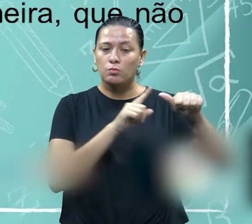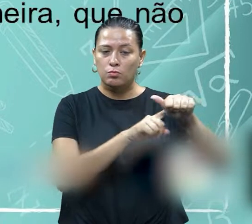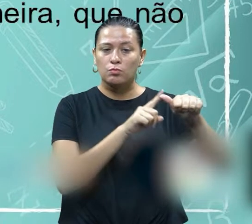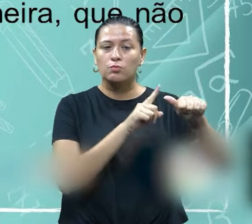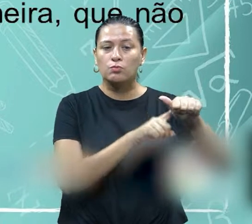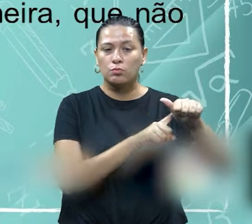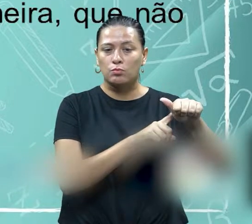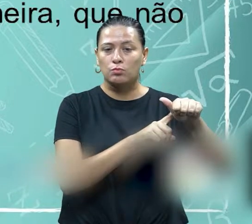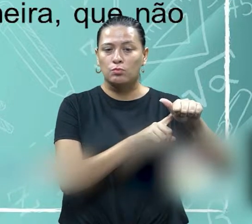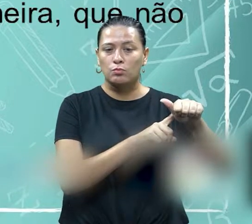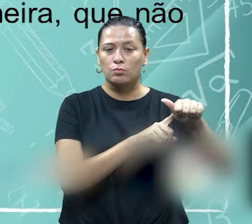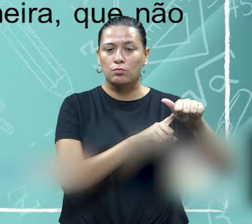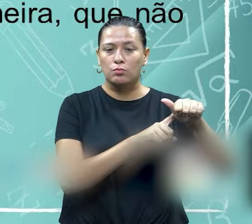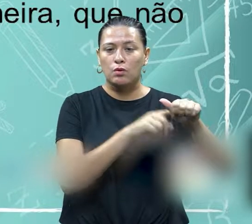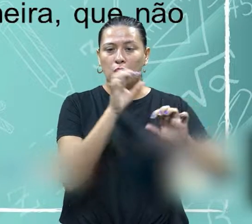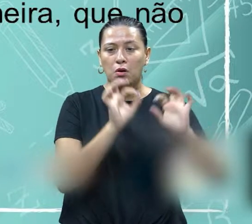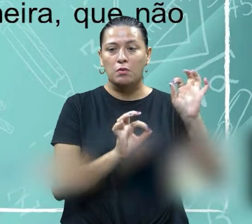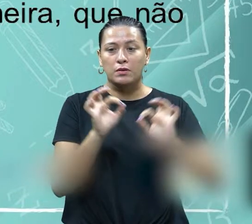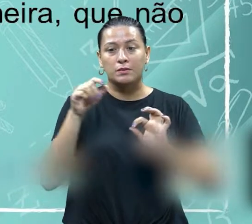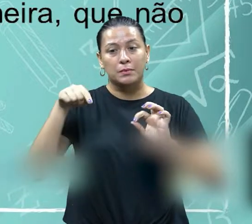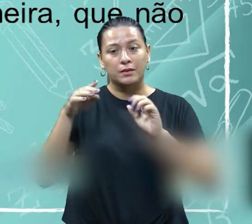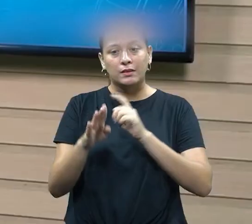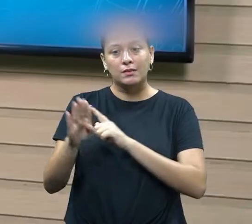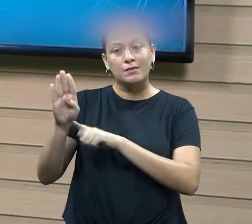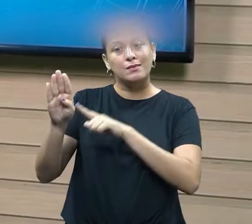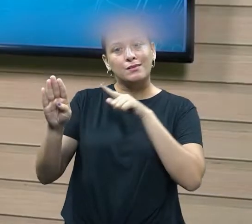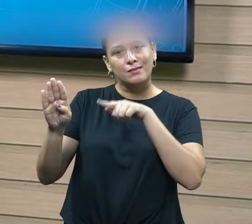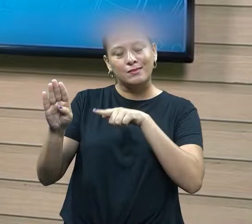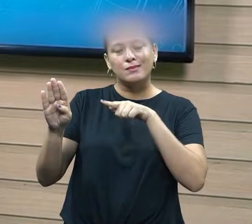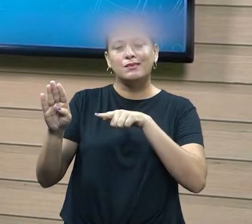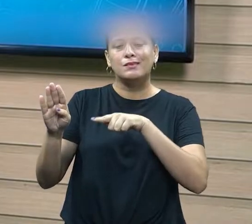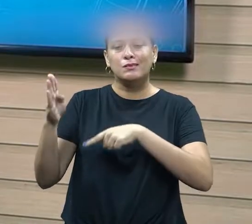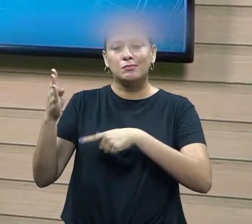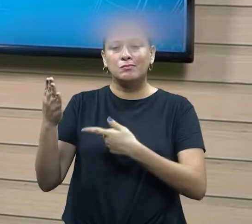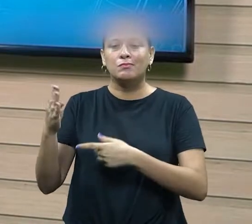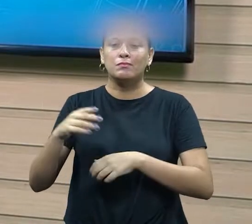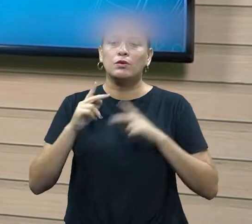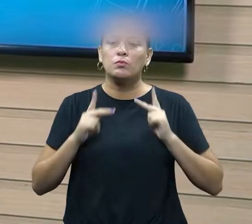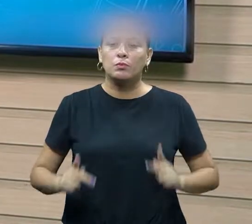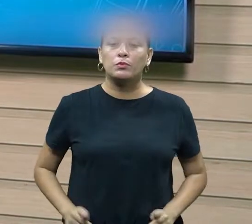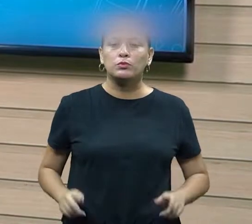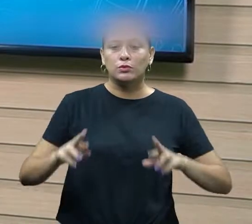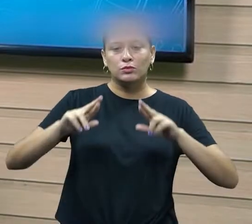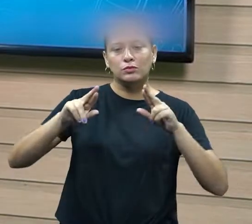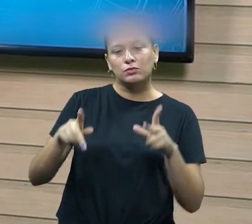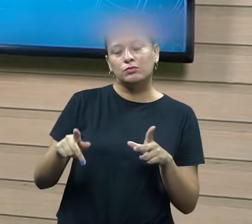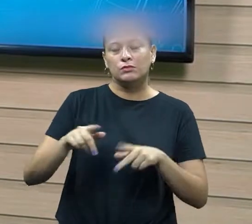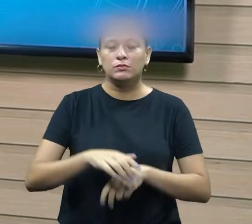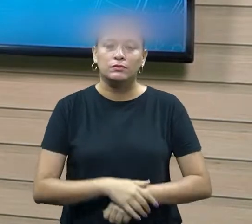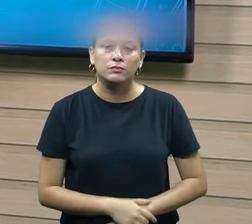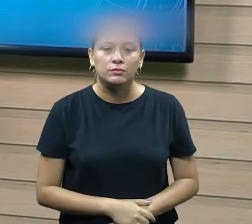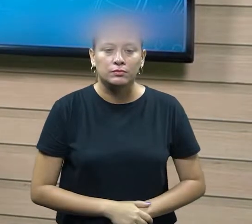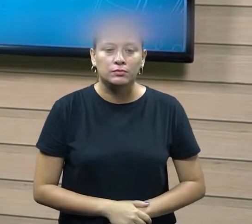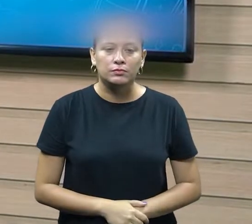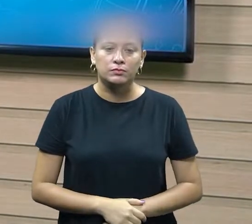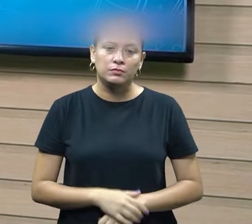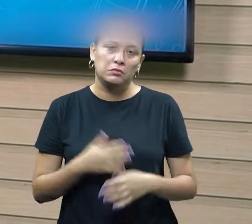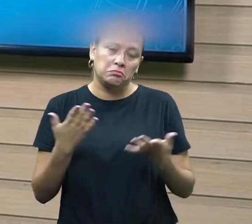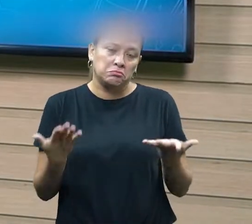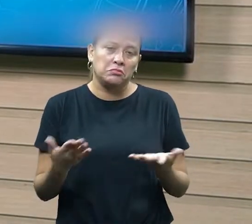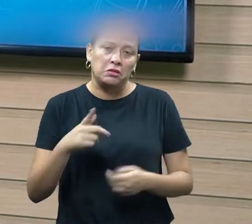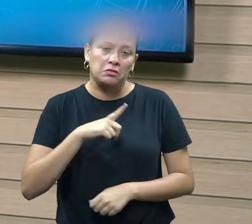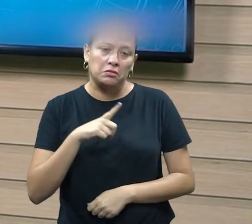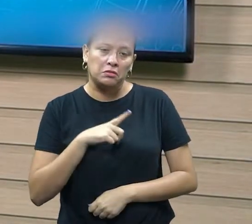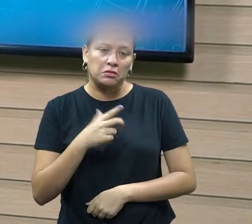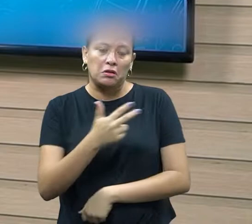B faça algo de outra maneira que ele não teria feito e acontece mesmo muitas das vezes você tem a